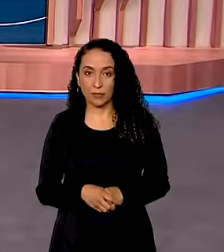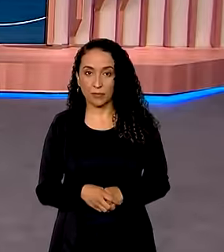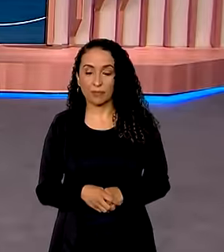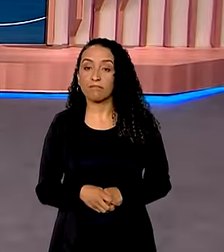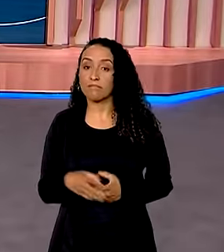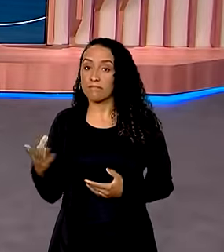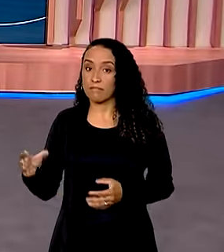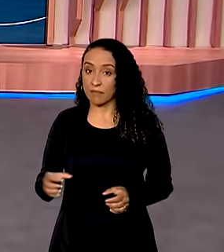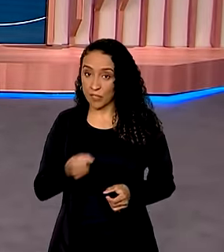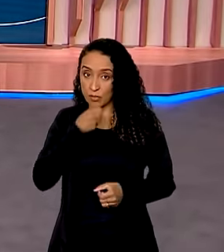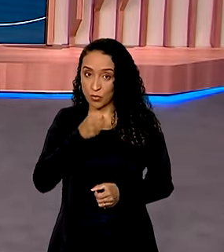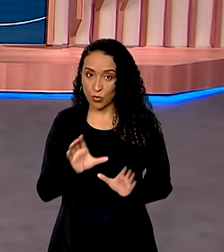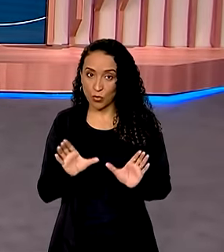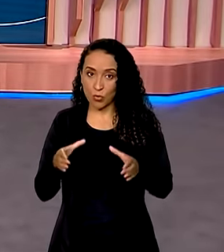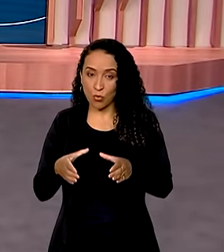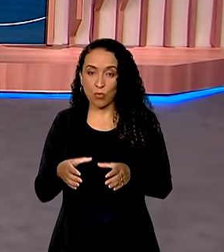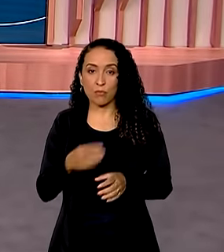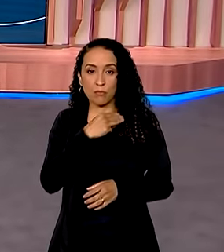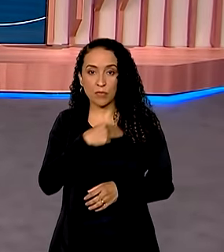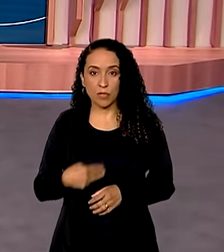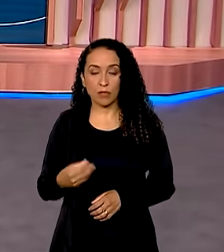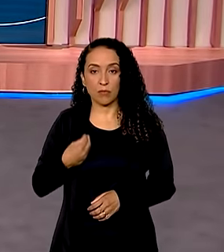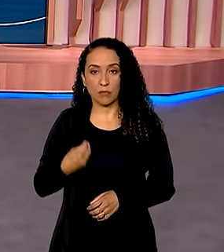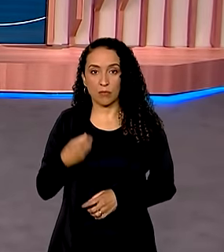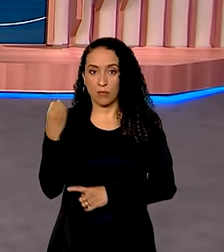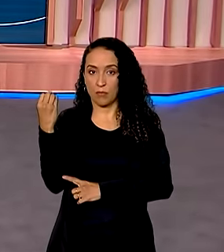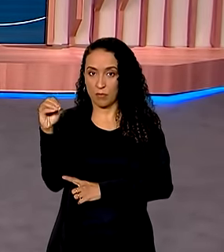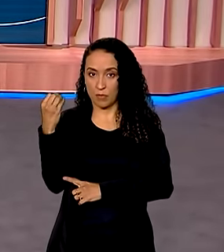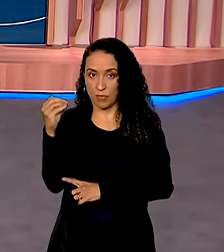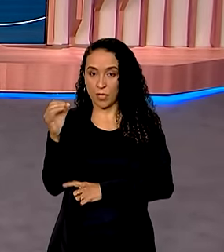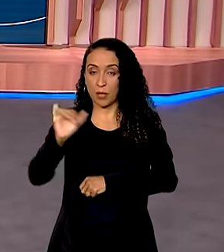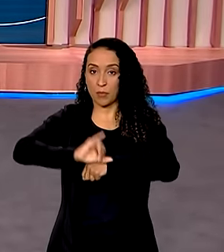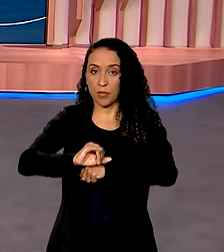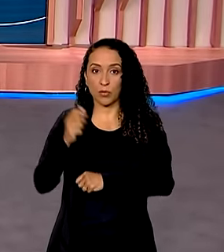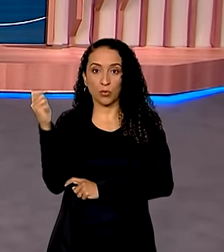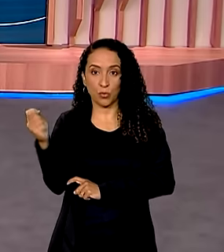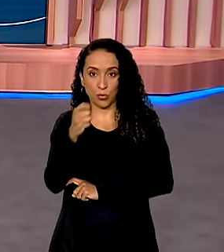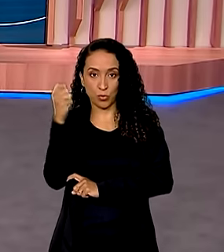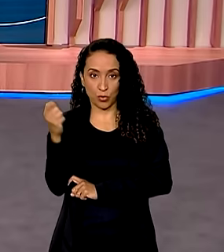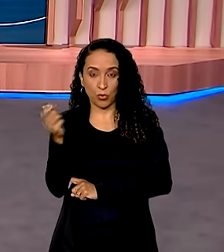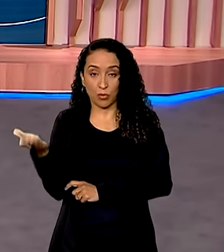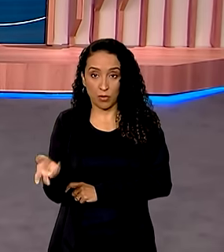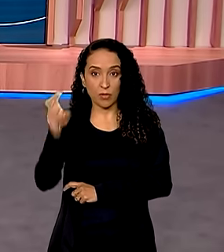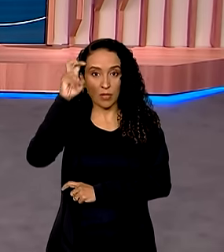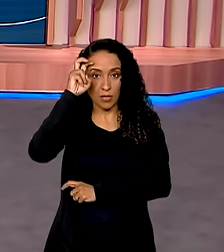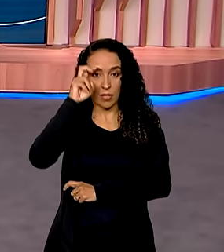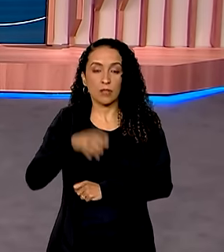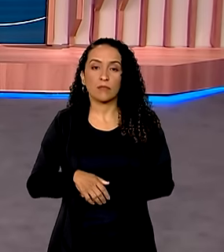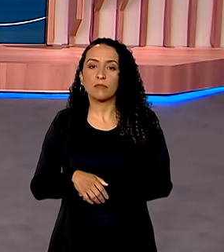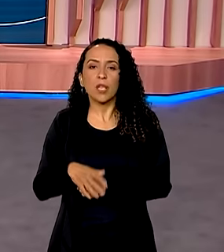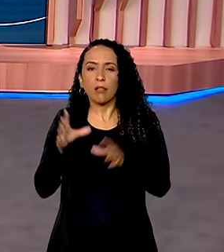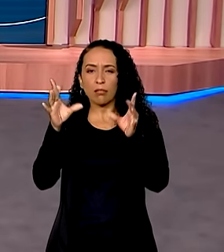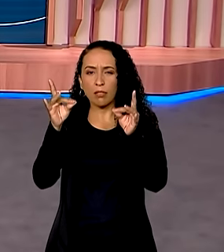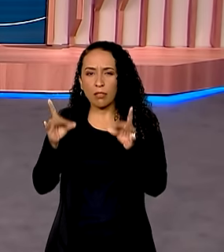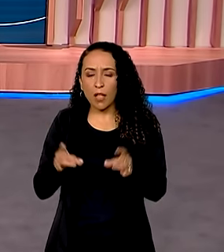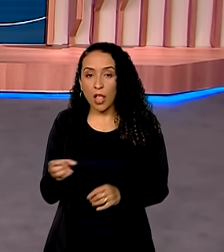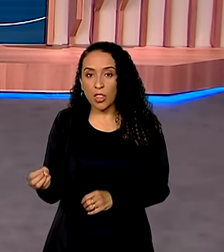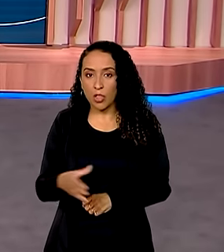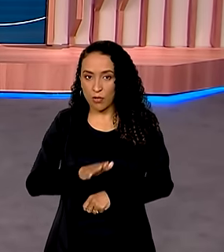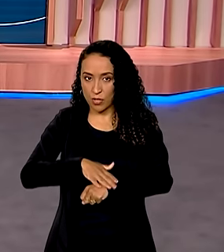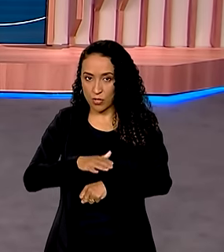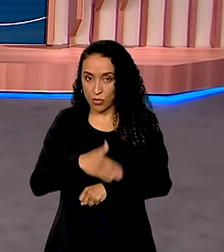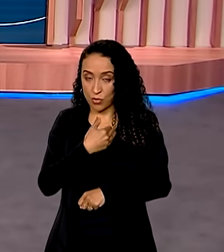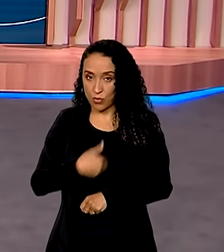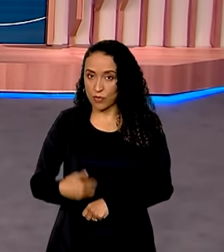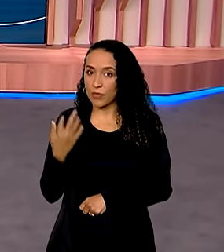essa foi a coletiva com ministros que estiveram em Porto Alegre capital do Rio Grande do Sul nesta quinta-feira eles detalharam